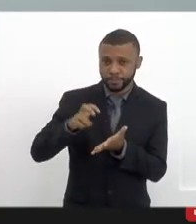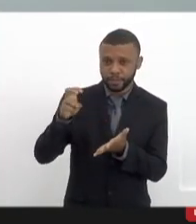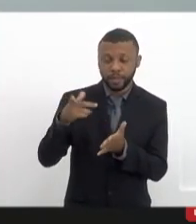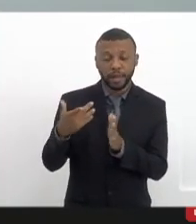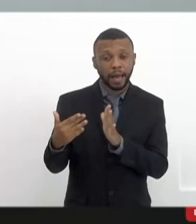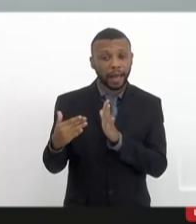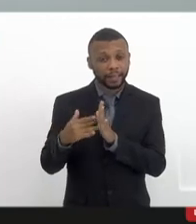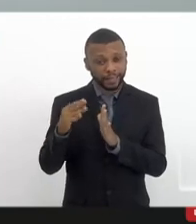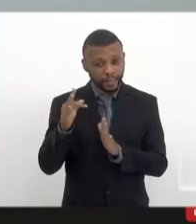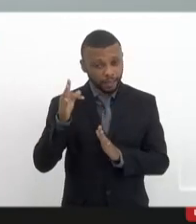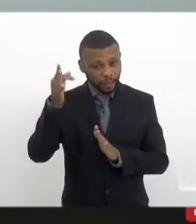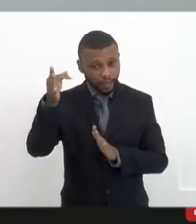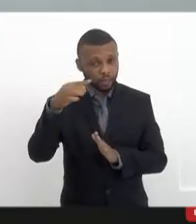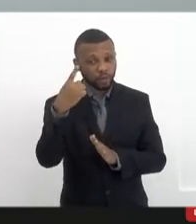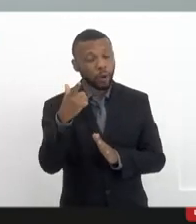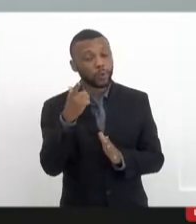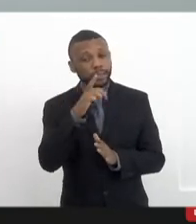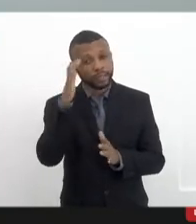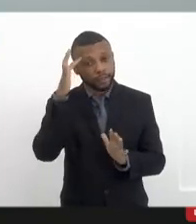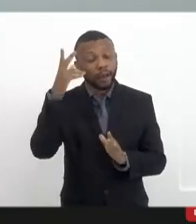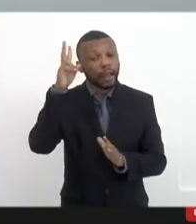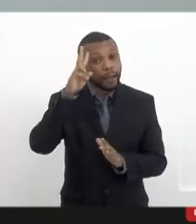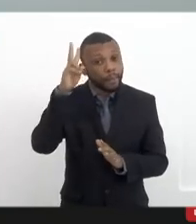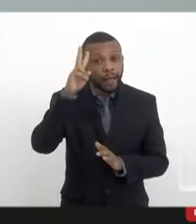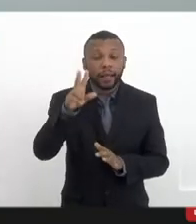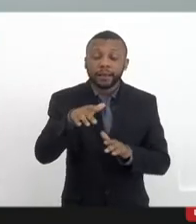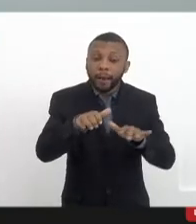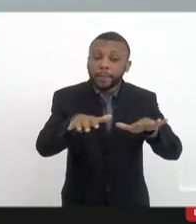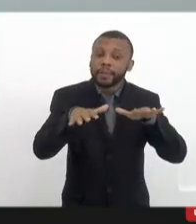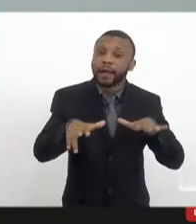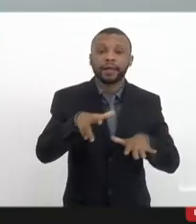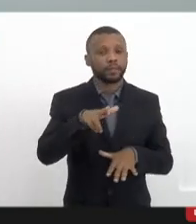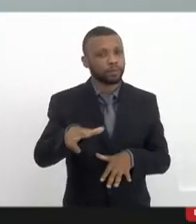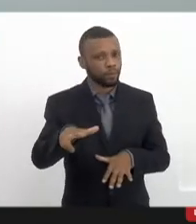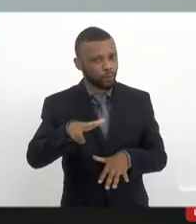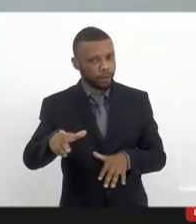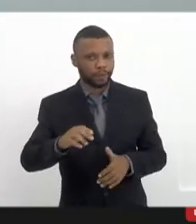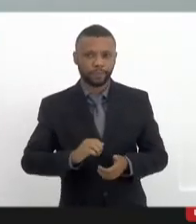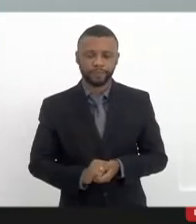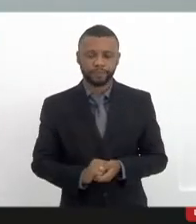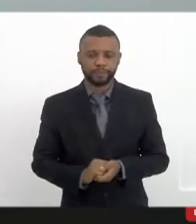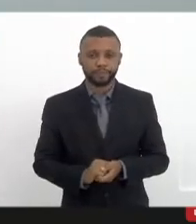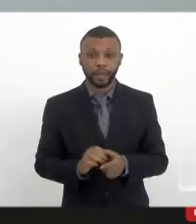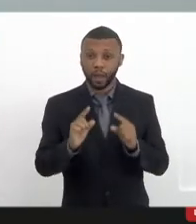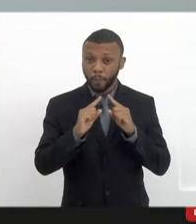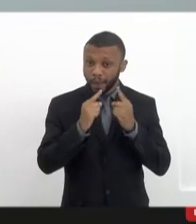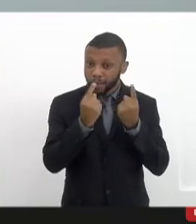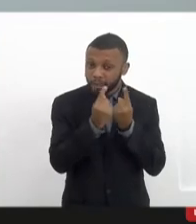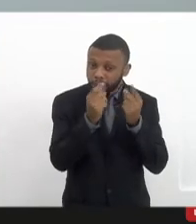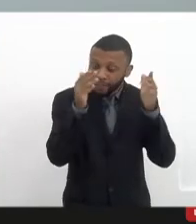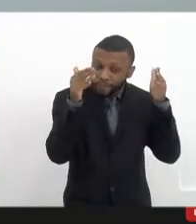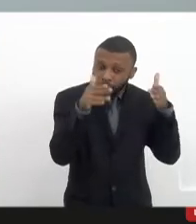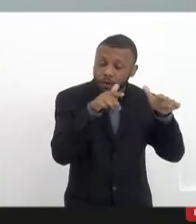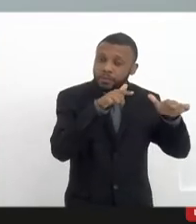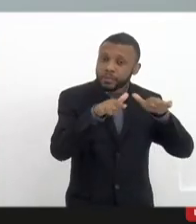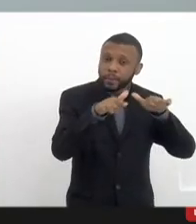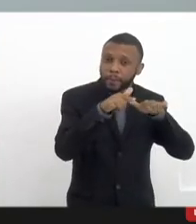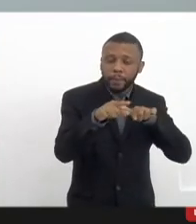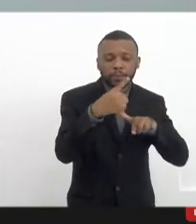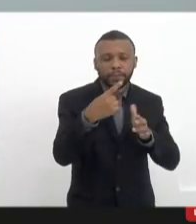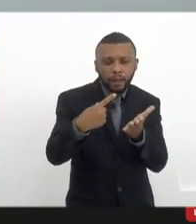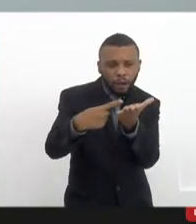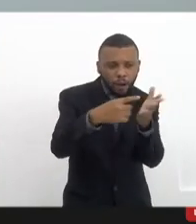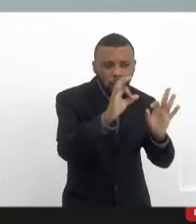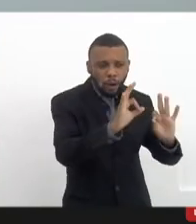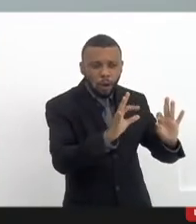lá a gente defina... Quero só lembrar que não é uma plenária, pessoal. Não é uma plenária, é uma reunião de trabalho para a gente sair com encaminhamentos